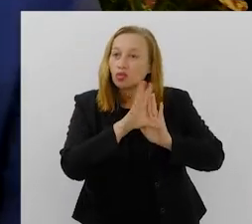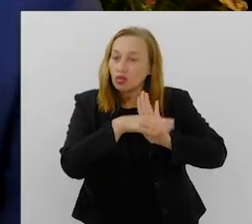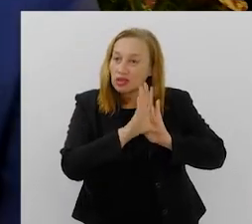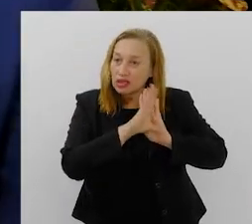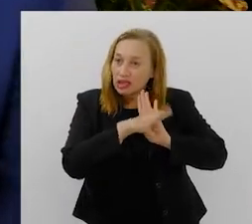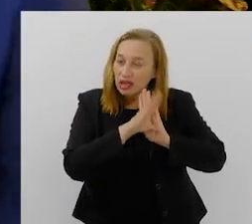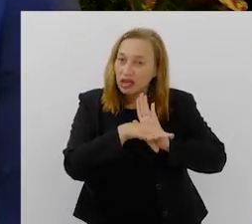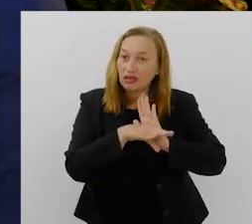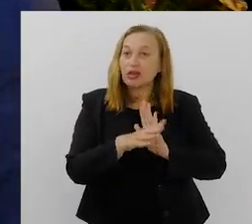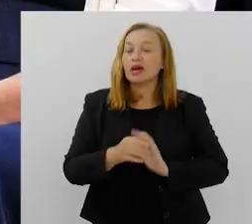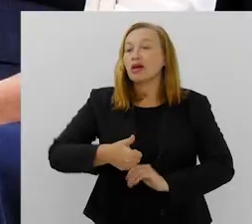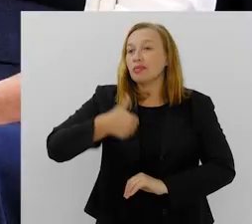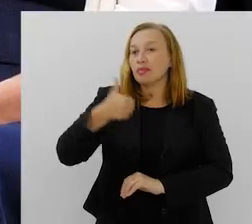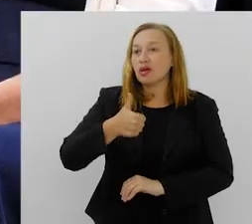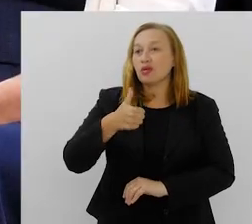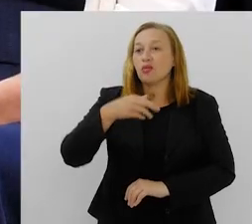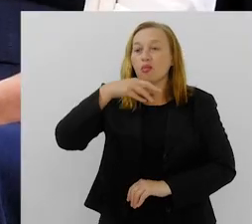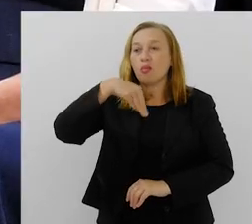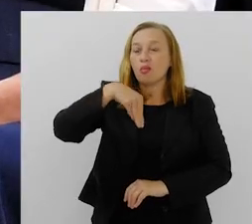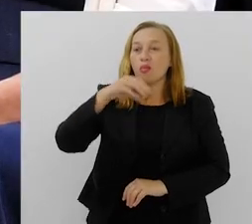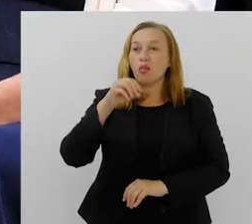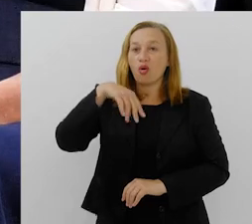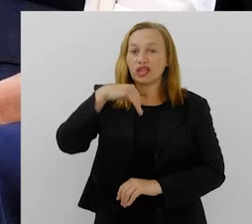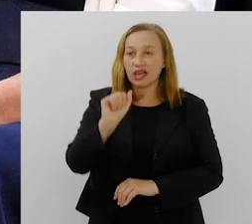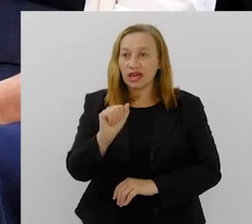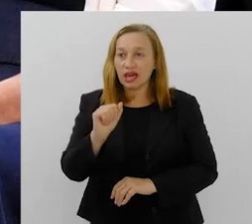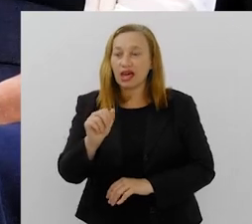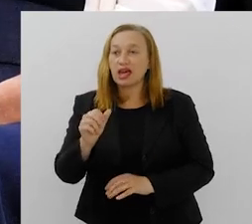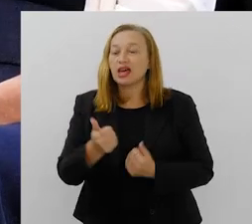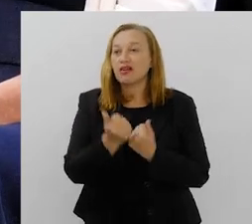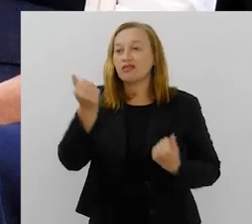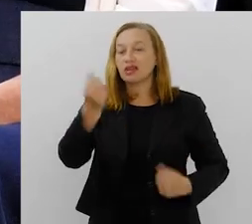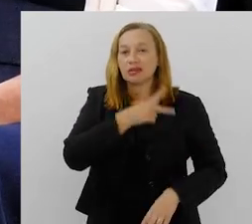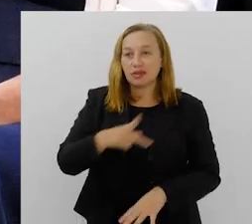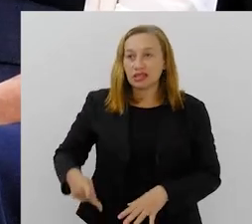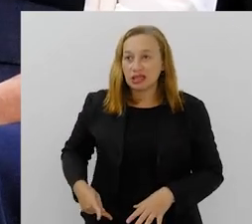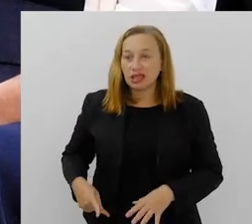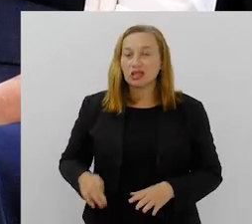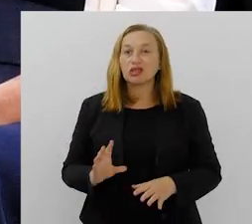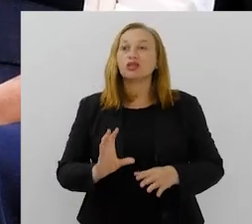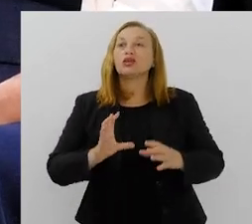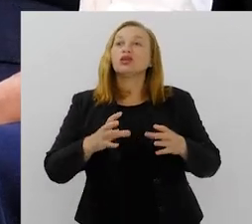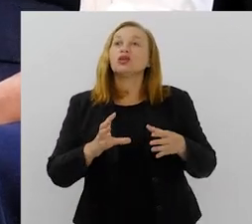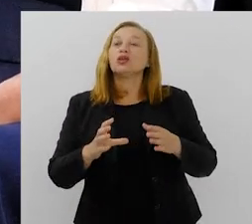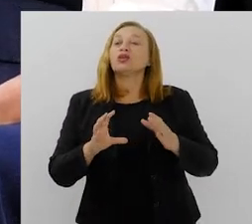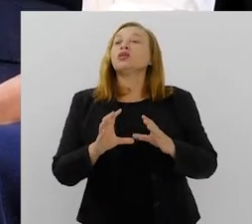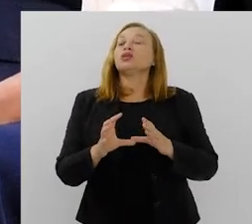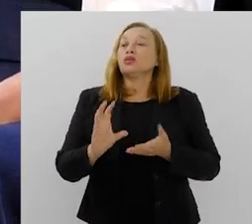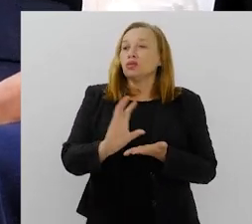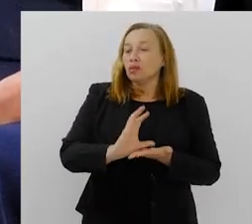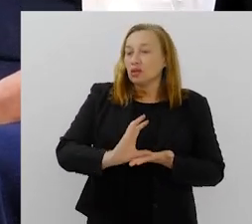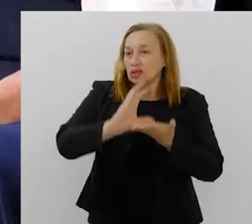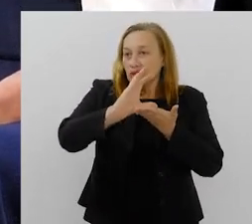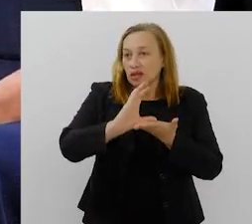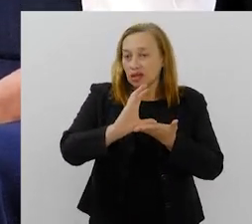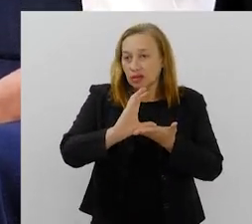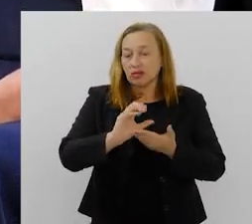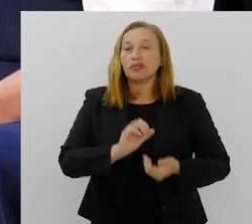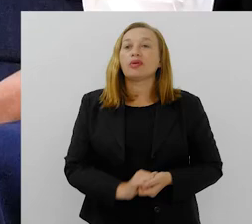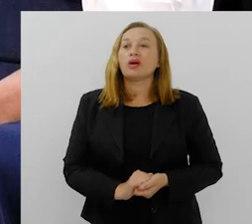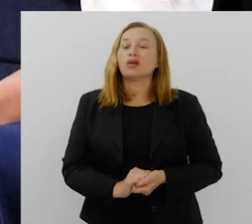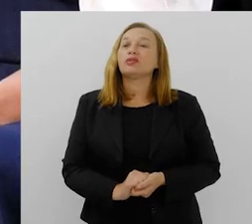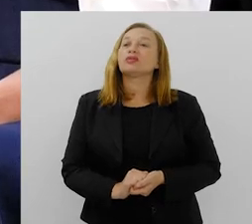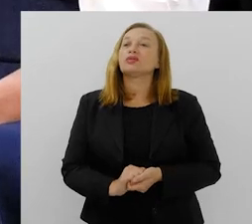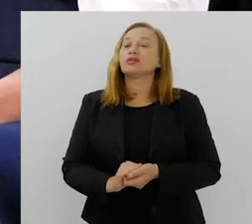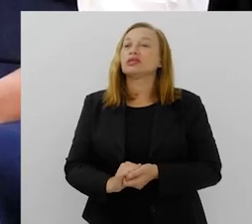Primeiro, Mônica Alckmin, que é vice-presidenta do Conselho Estadual da Criança e do Adolescente e membro do CONANDA, Conselho